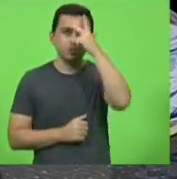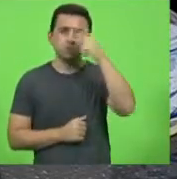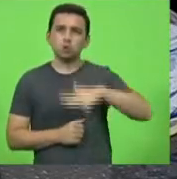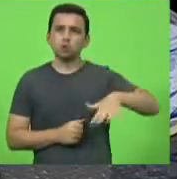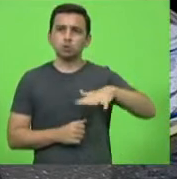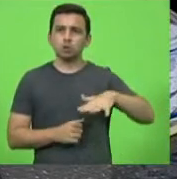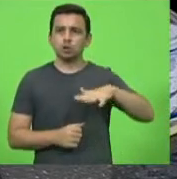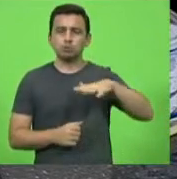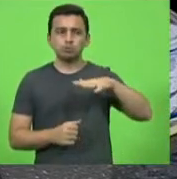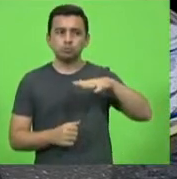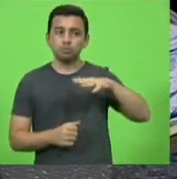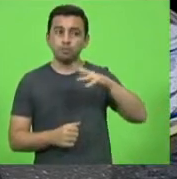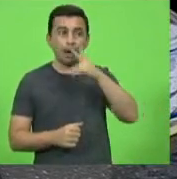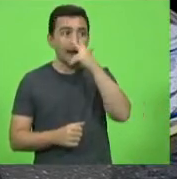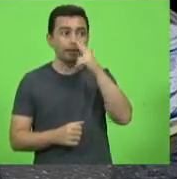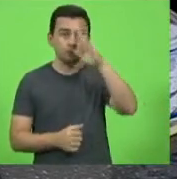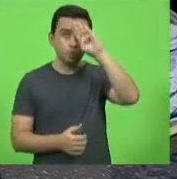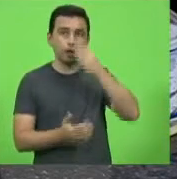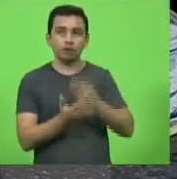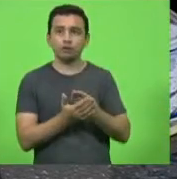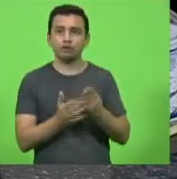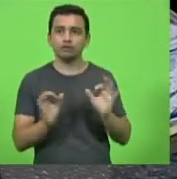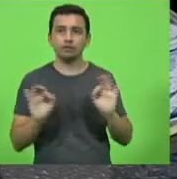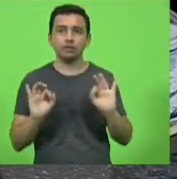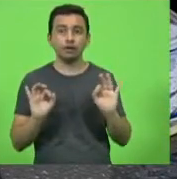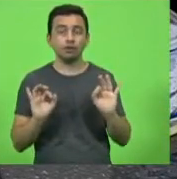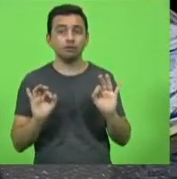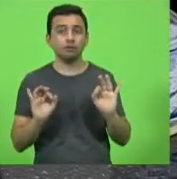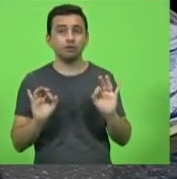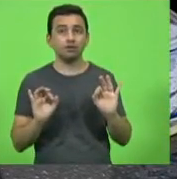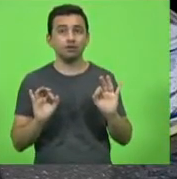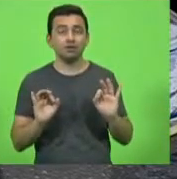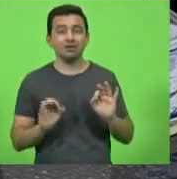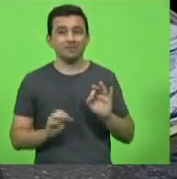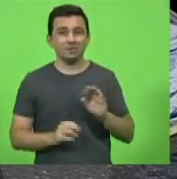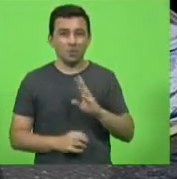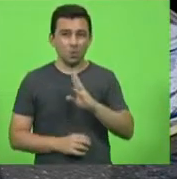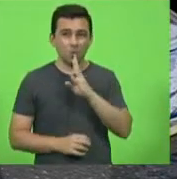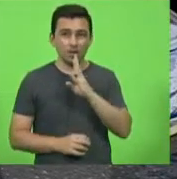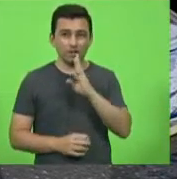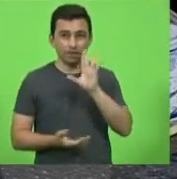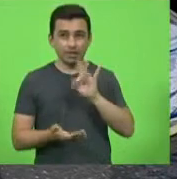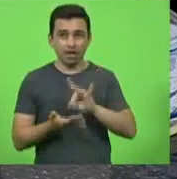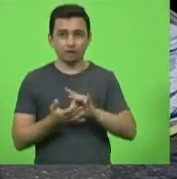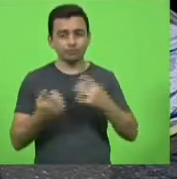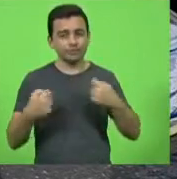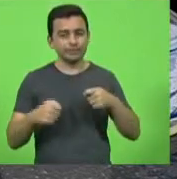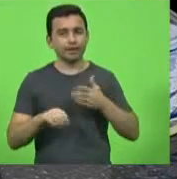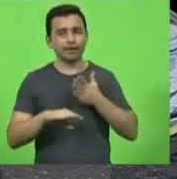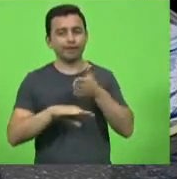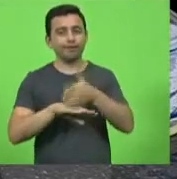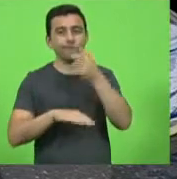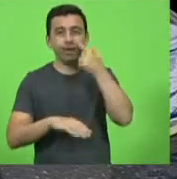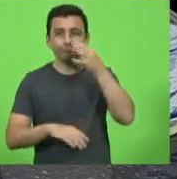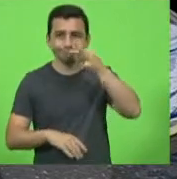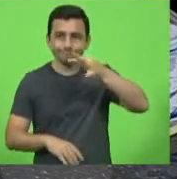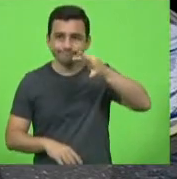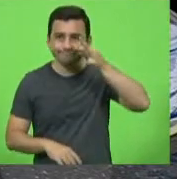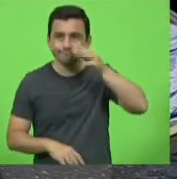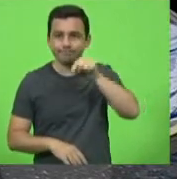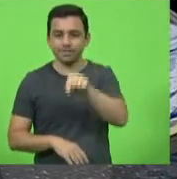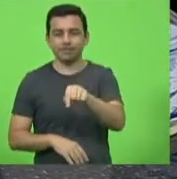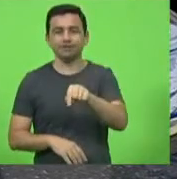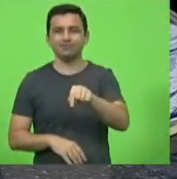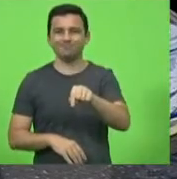não acreditam mas para conhecer mesmo tem que estar lá tem que ver a situação